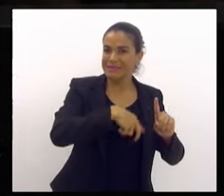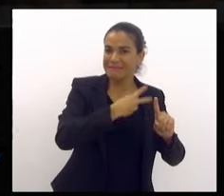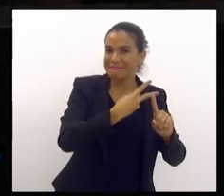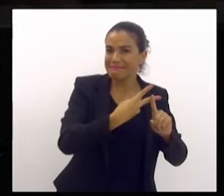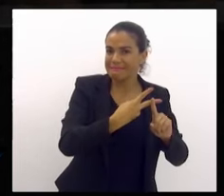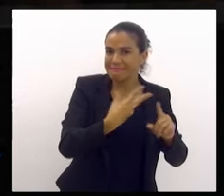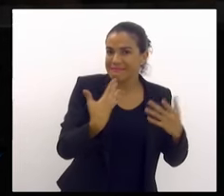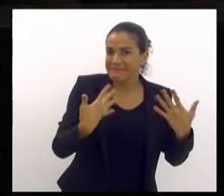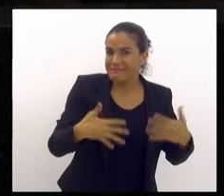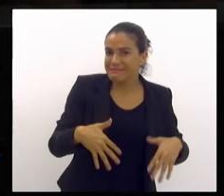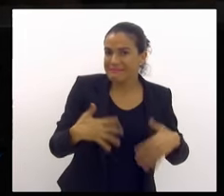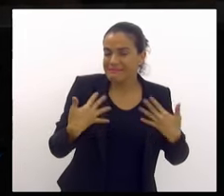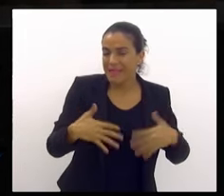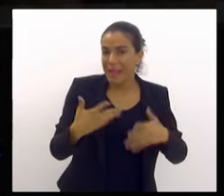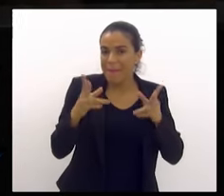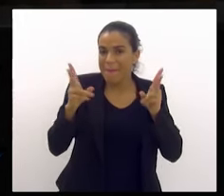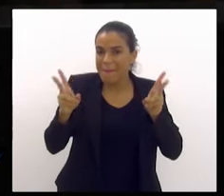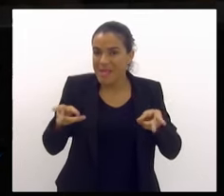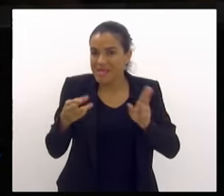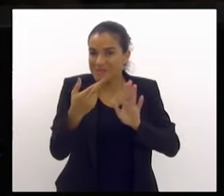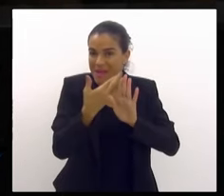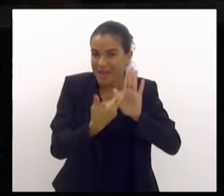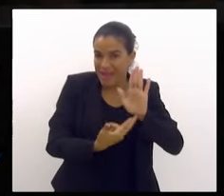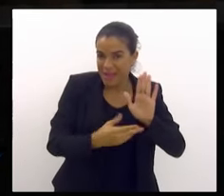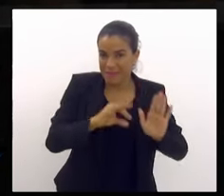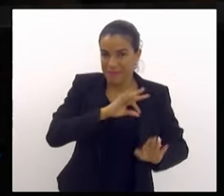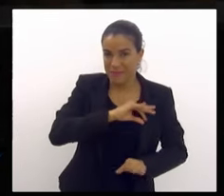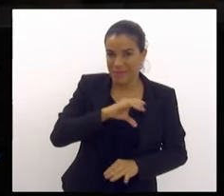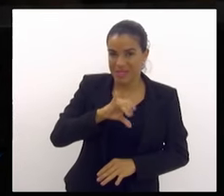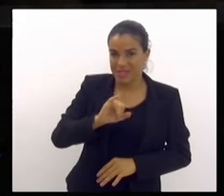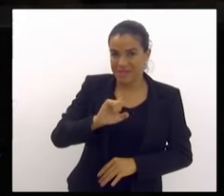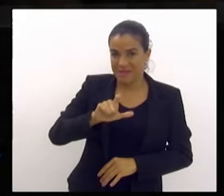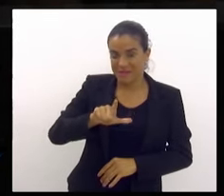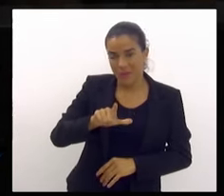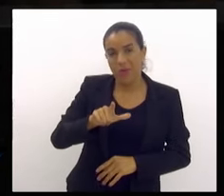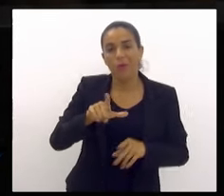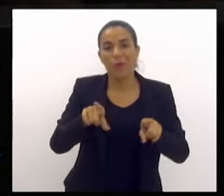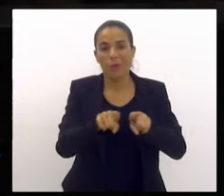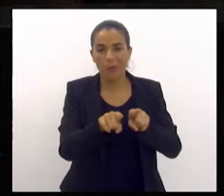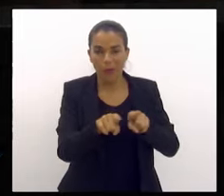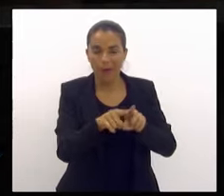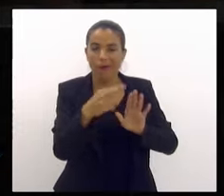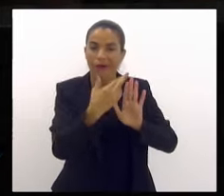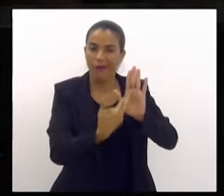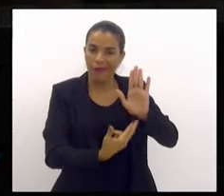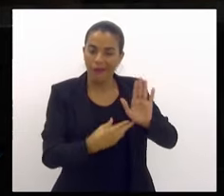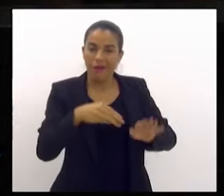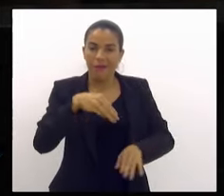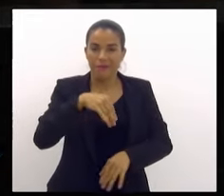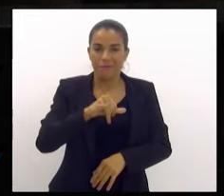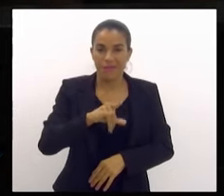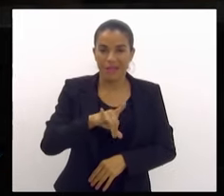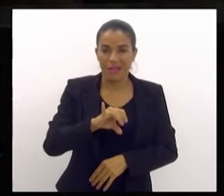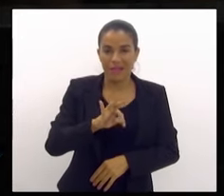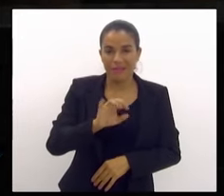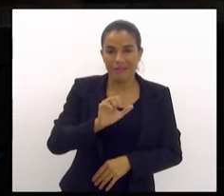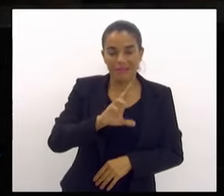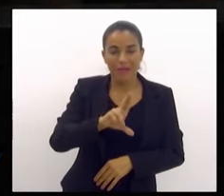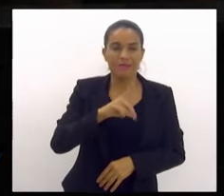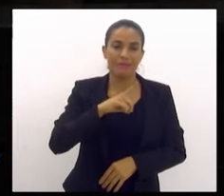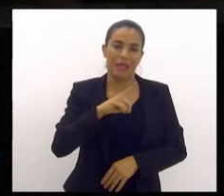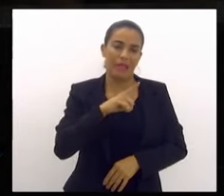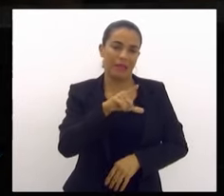A mesma regra que vale para civil vale para militar, que também tem turnos. funcionários que têm que trabalhar na